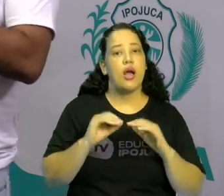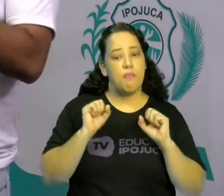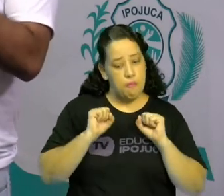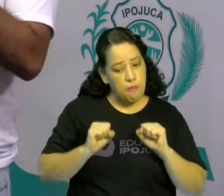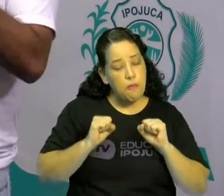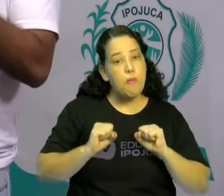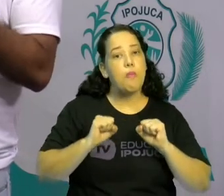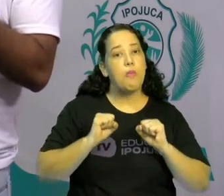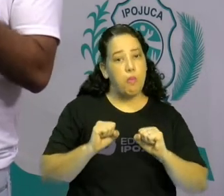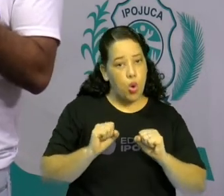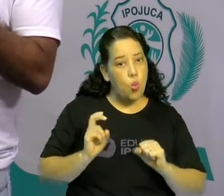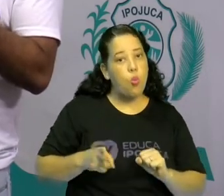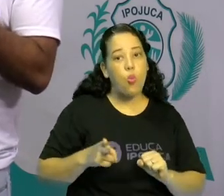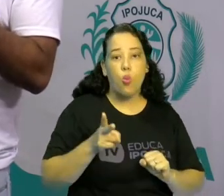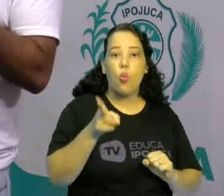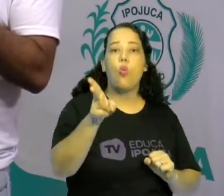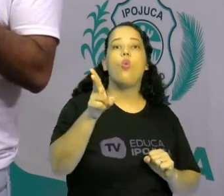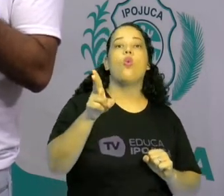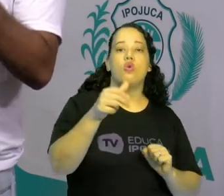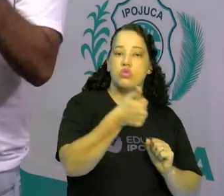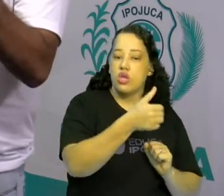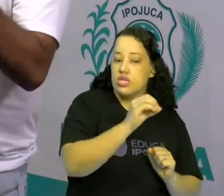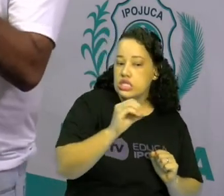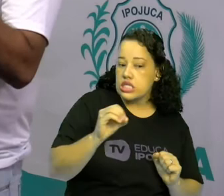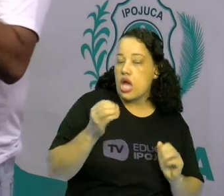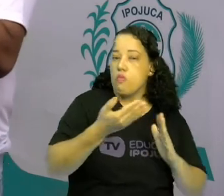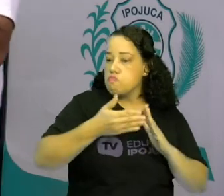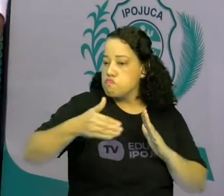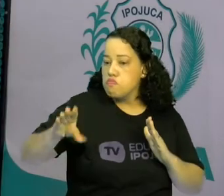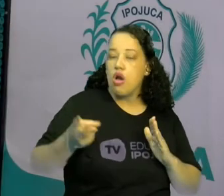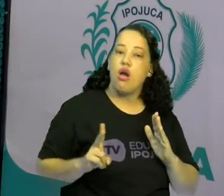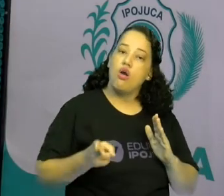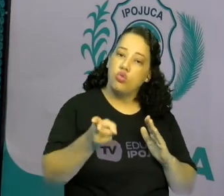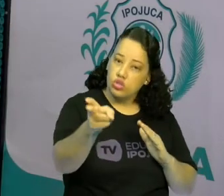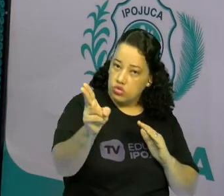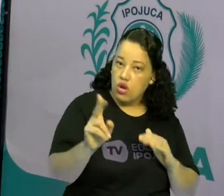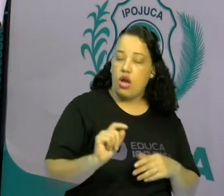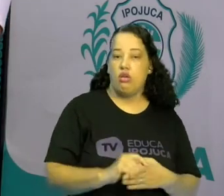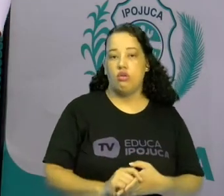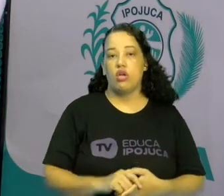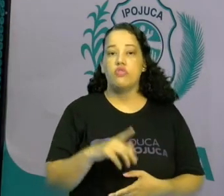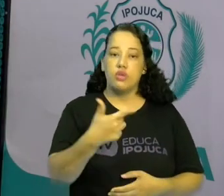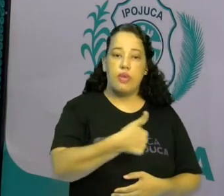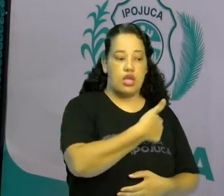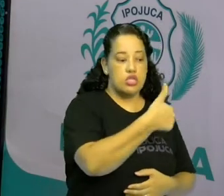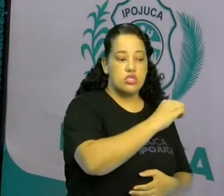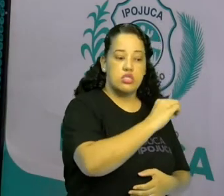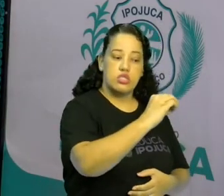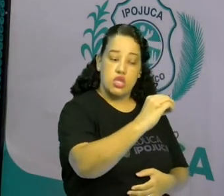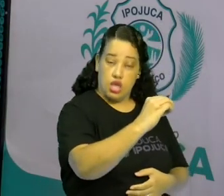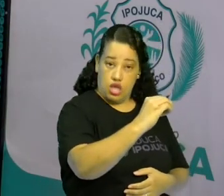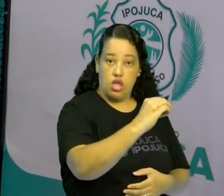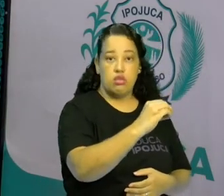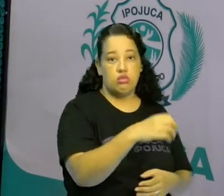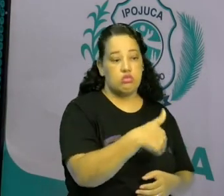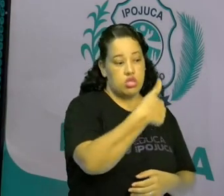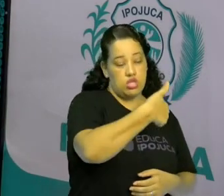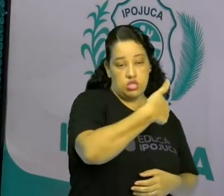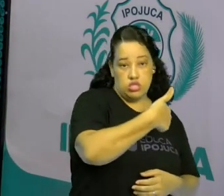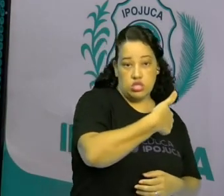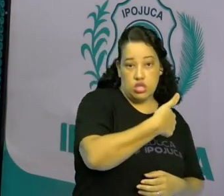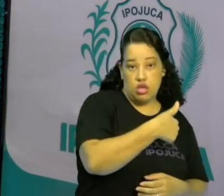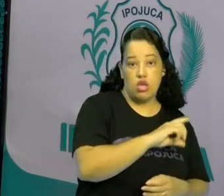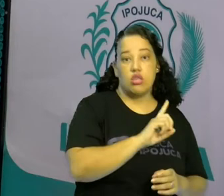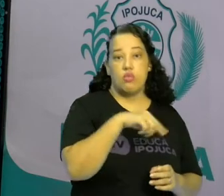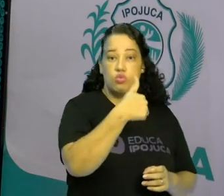mais de 100, faça do mesmo jeito que o português. Só que dessa vez você vai pegar a centena, mais a dezena e